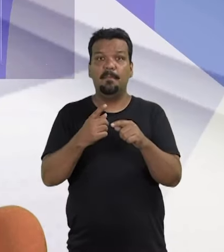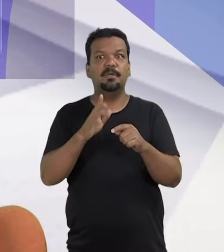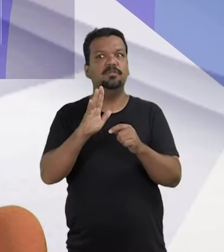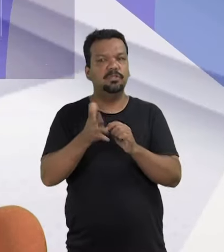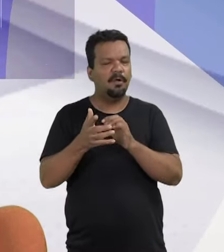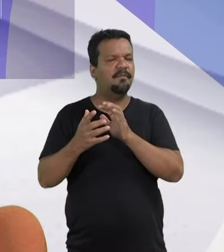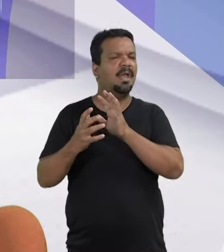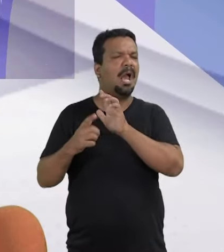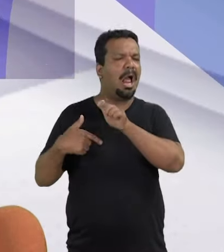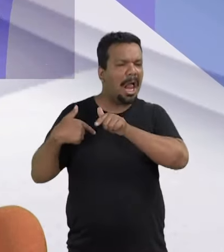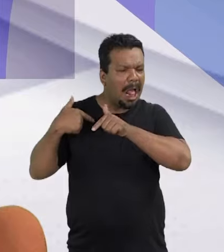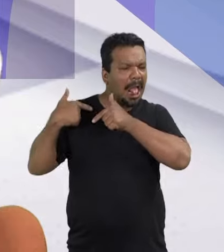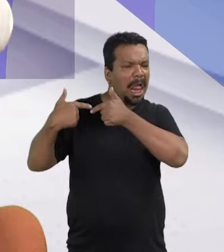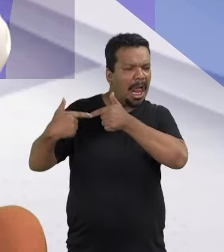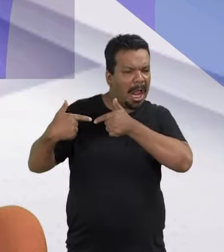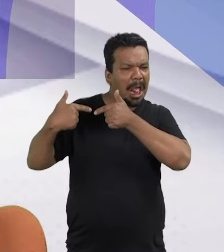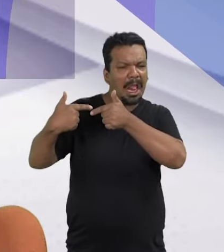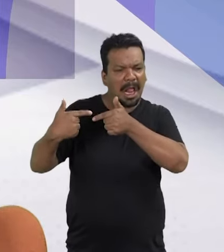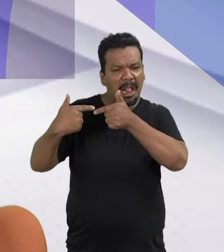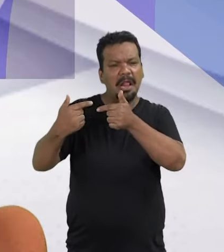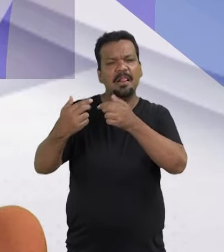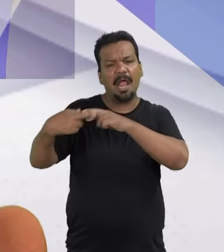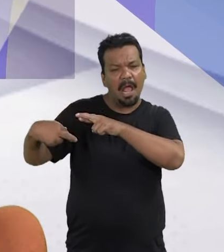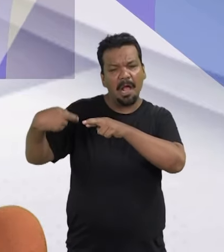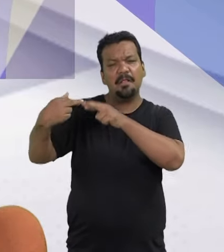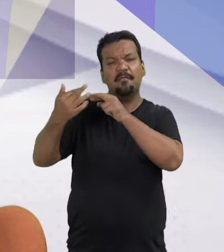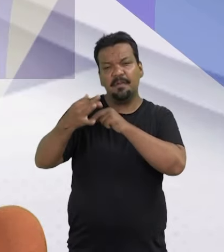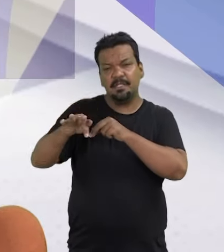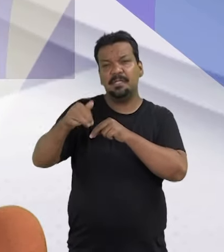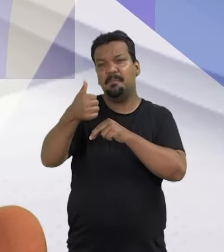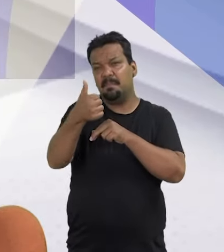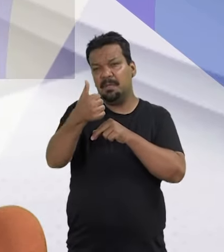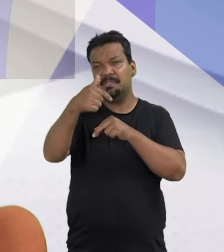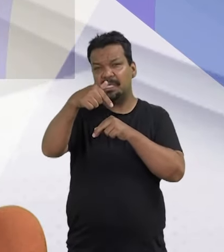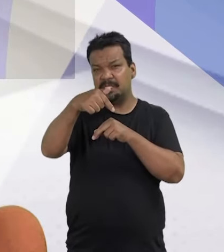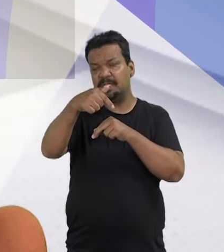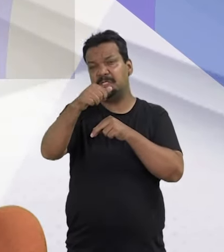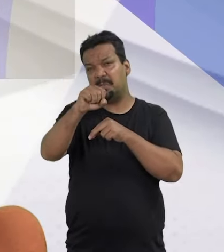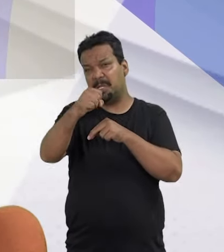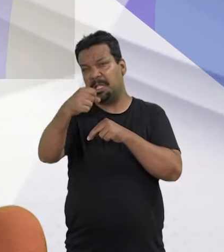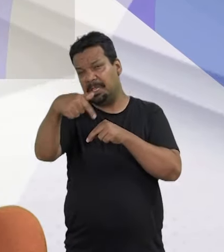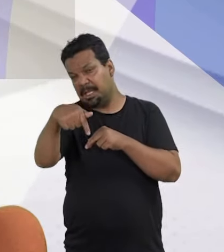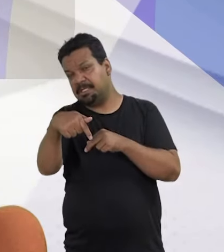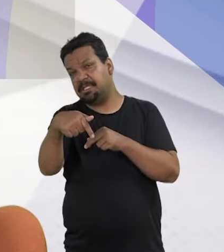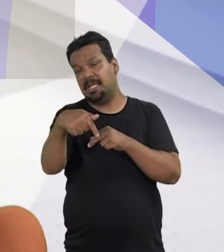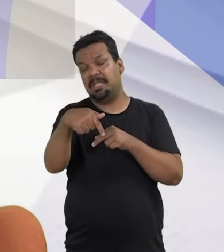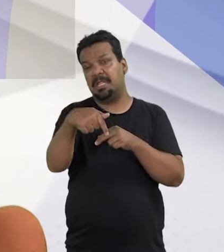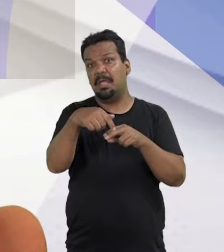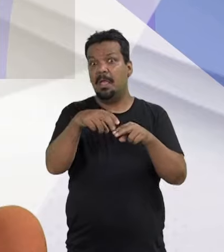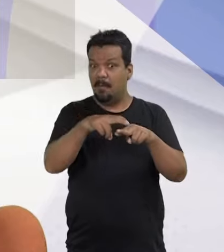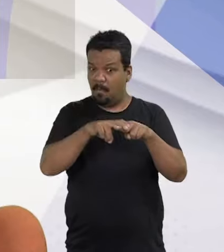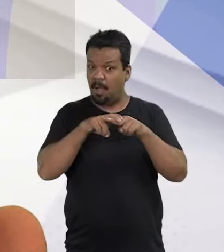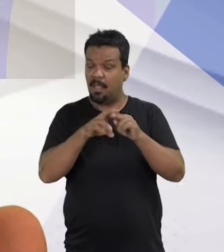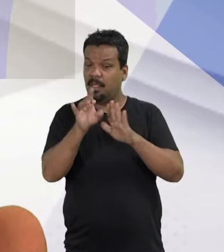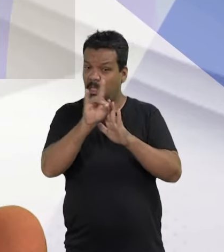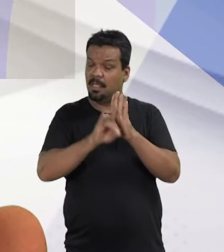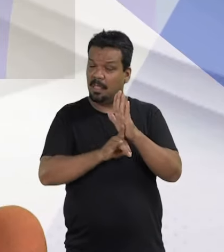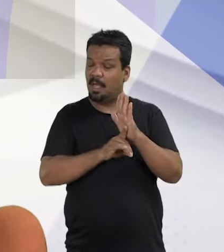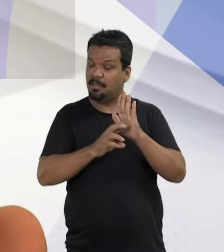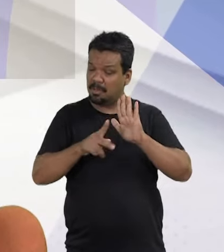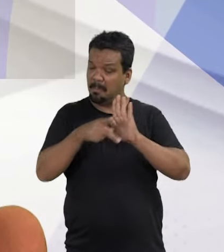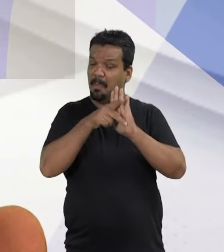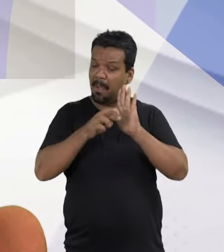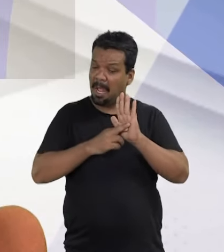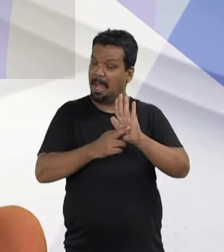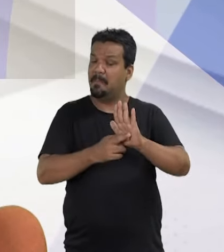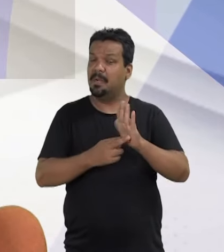apesar de havermos brigado desde a Revolução Francesa, em 1787, por